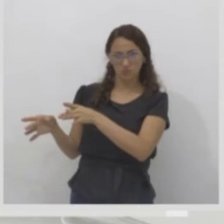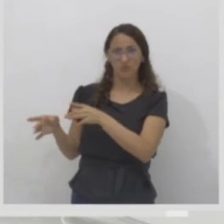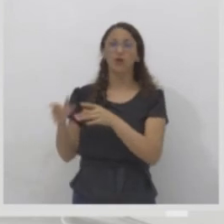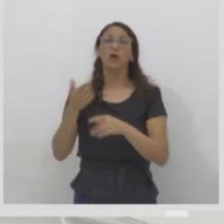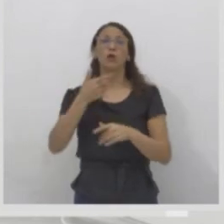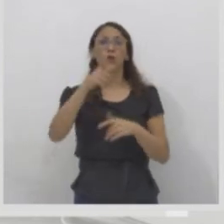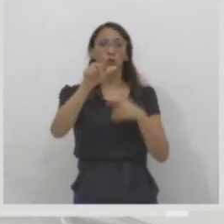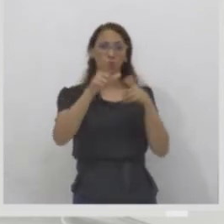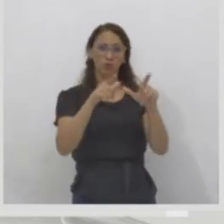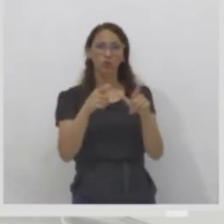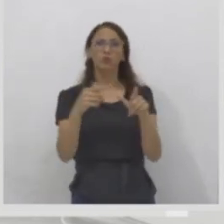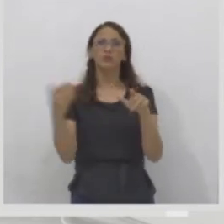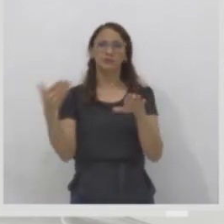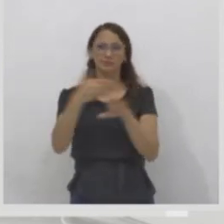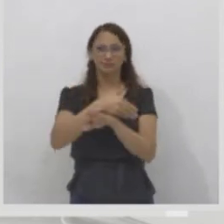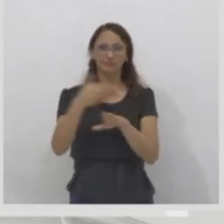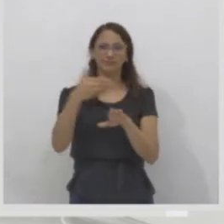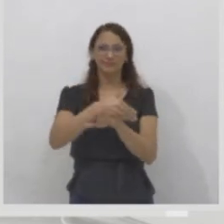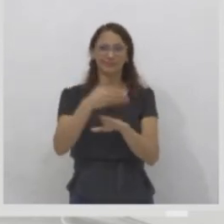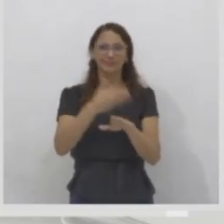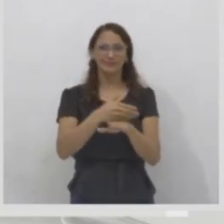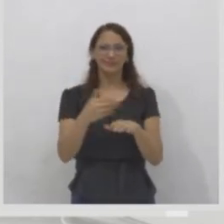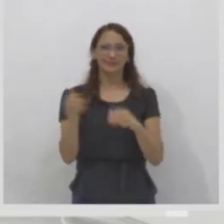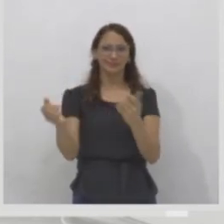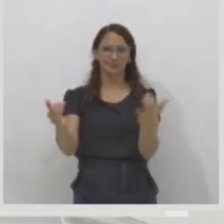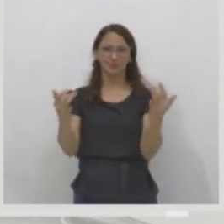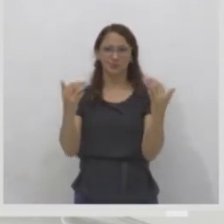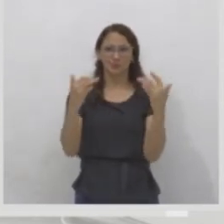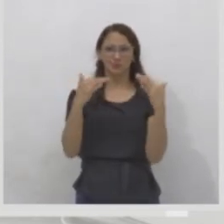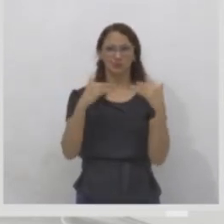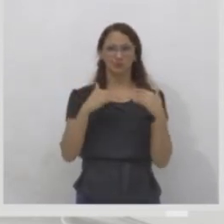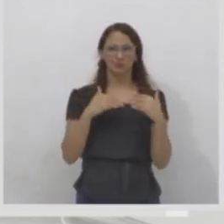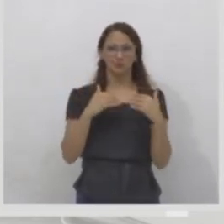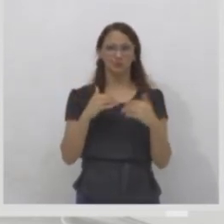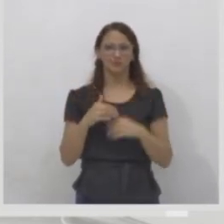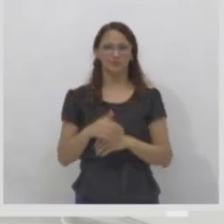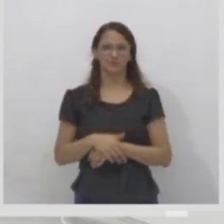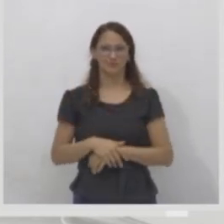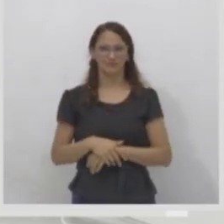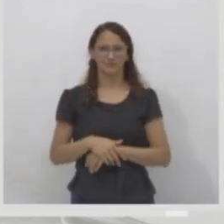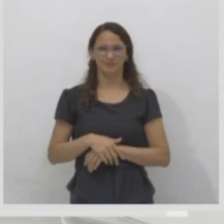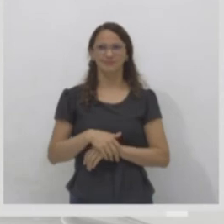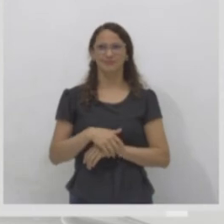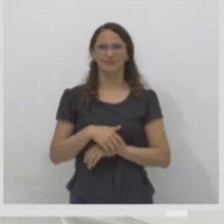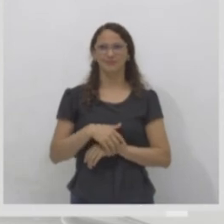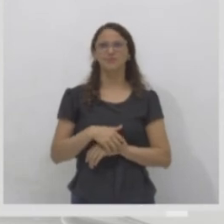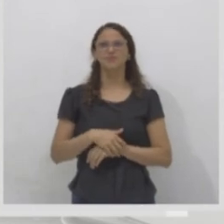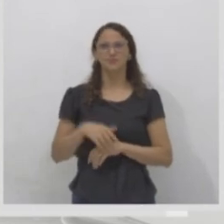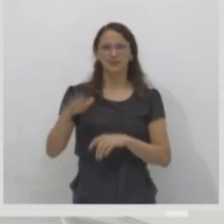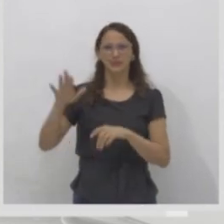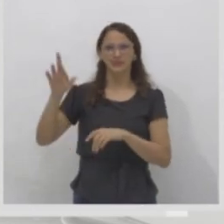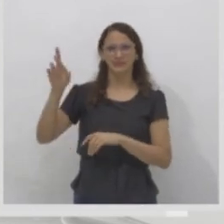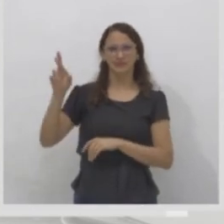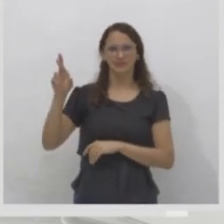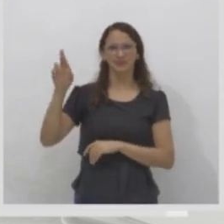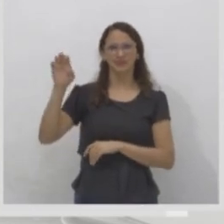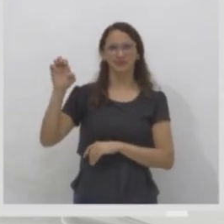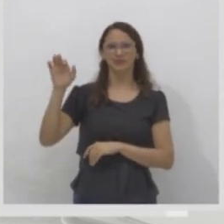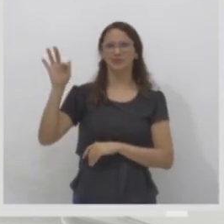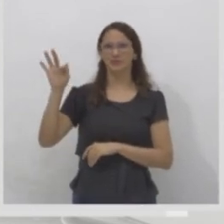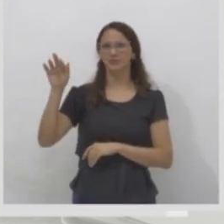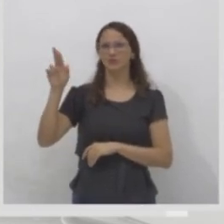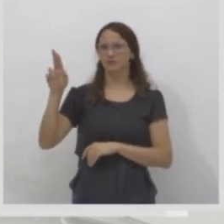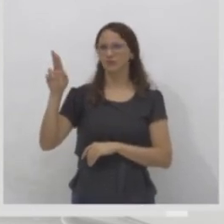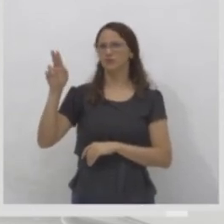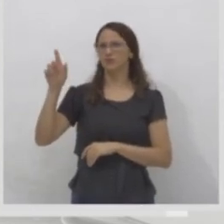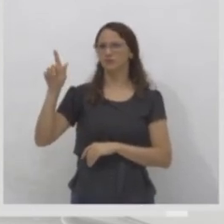do mapa da ONU é O Mundo dos Deslocados. O que é isso? Qual é o país que mais tem